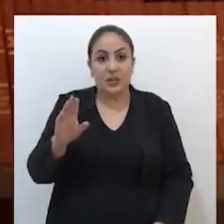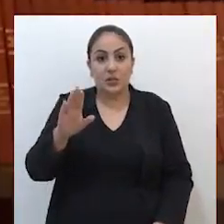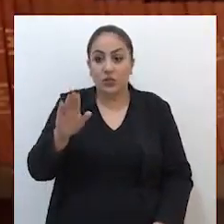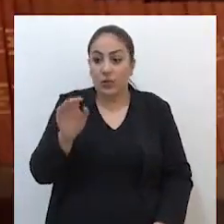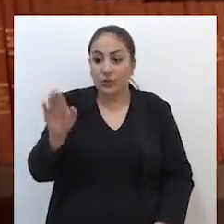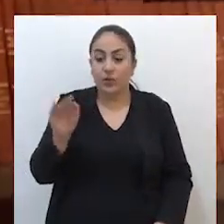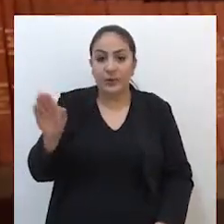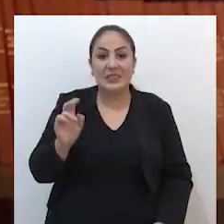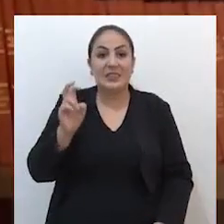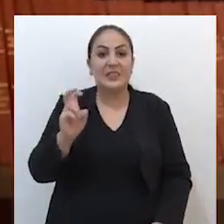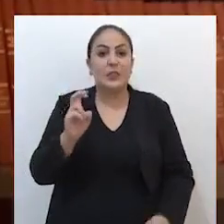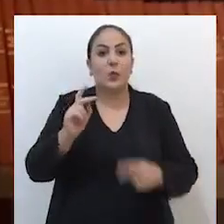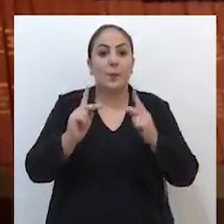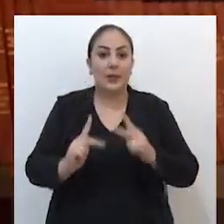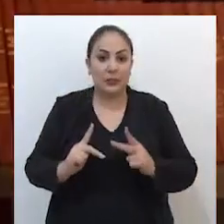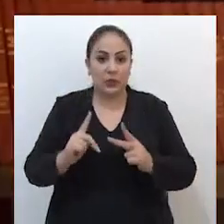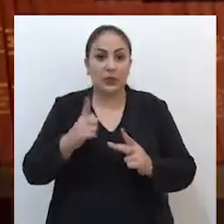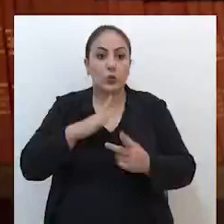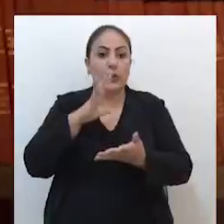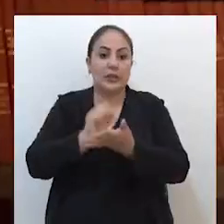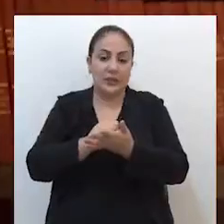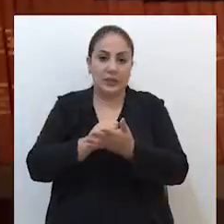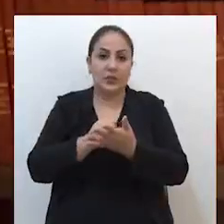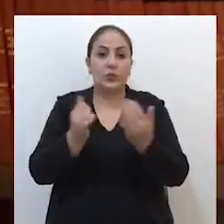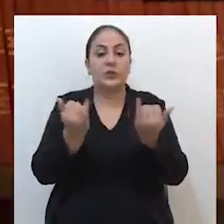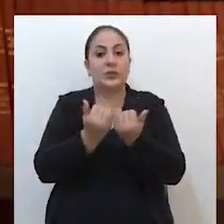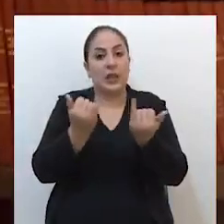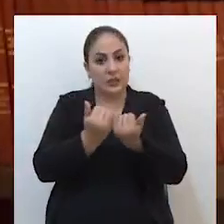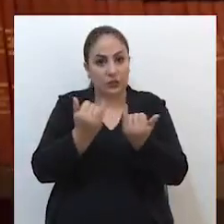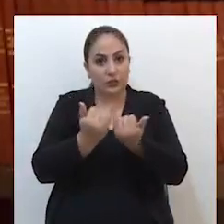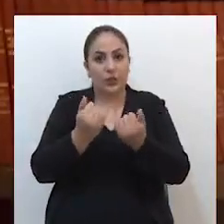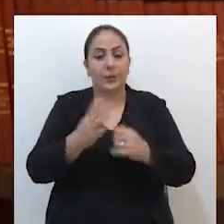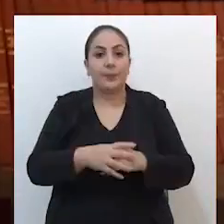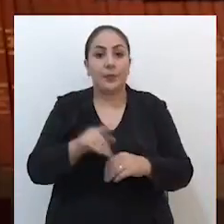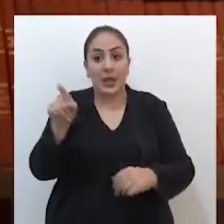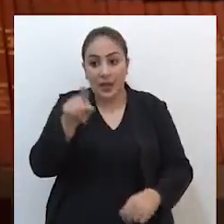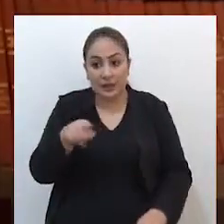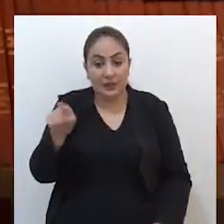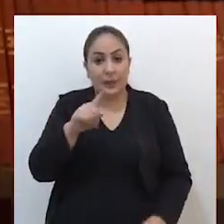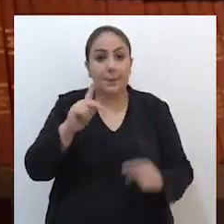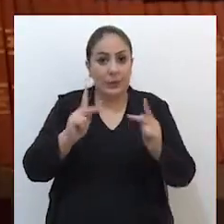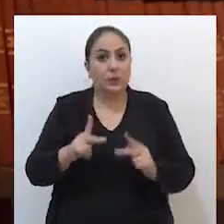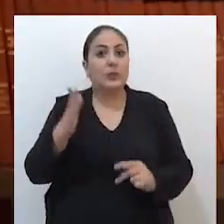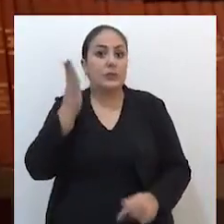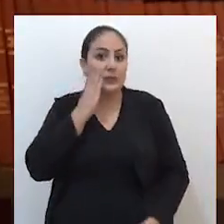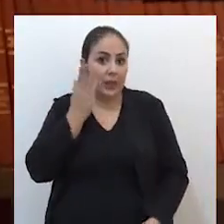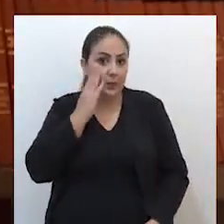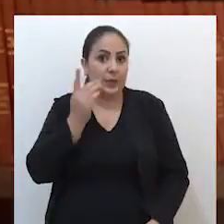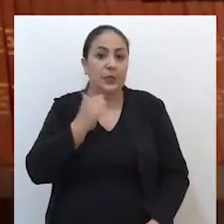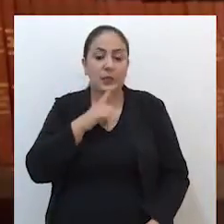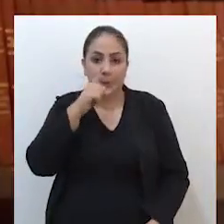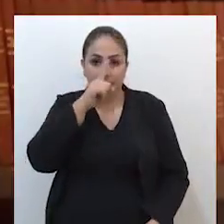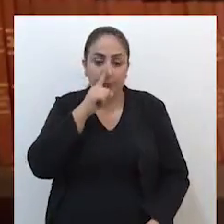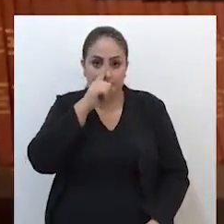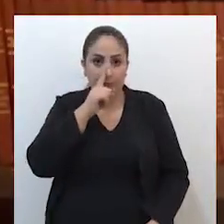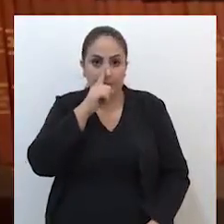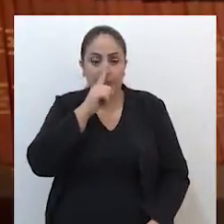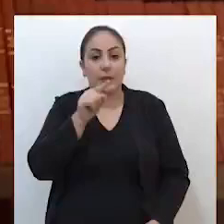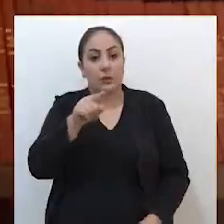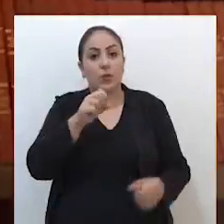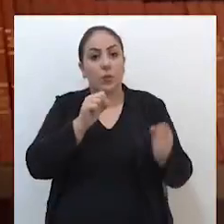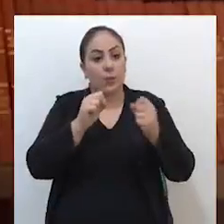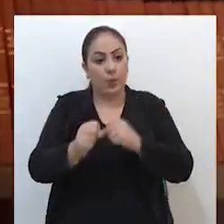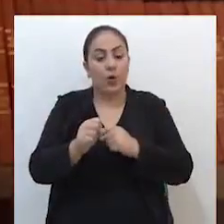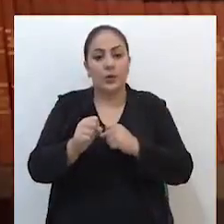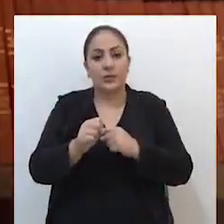pessoas que você deixou previamente cadastradas no site do Projeto Amago para que essas pessoas saibam que você está em perigo e você